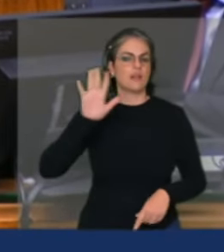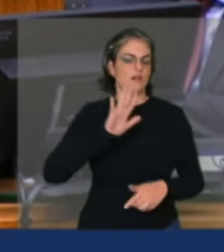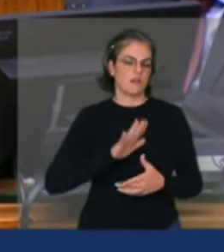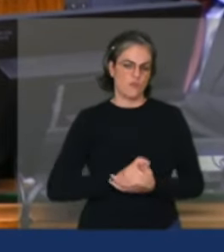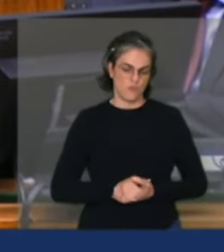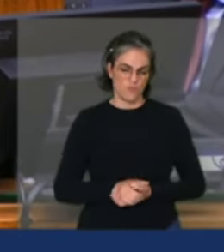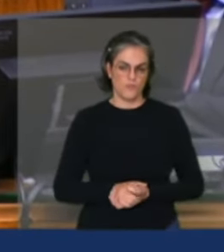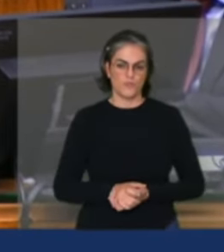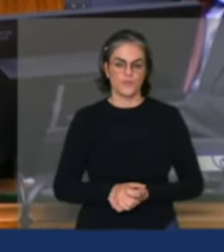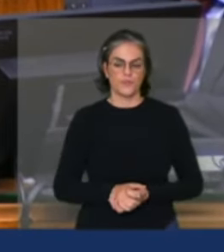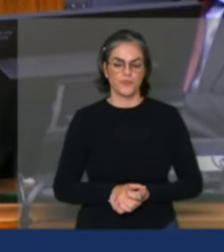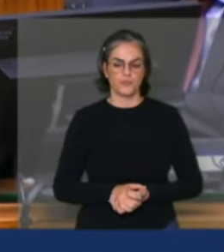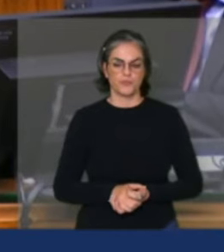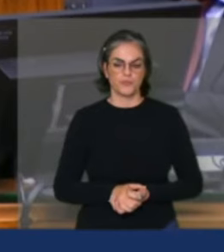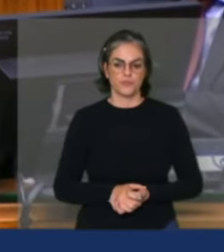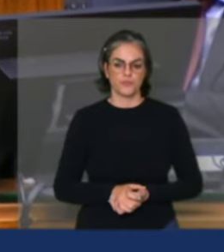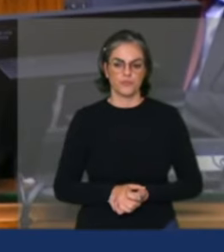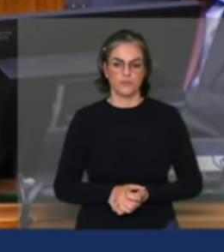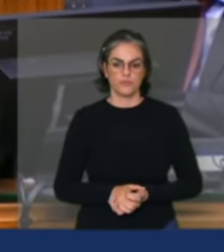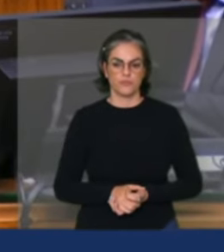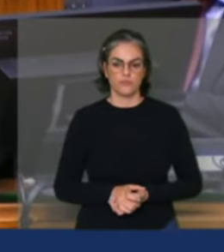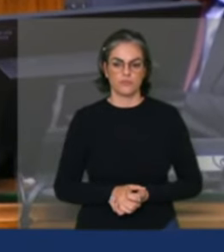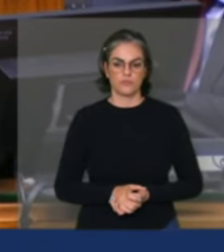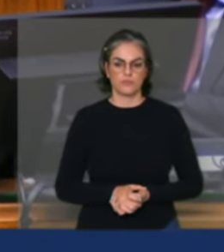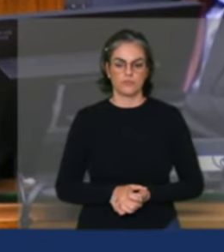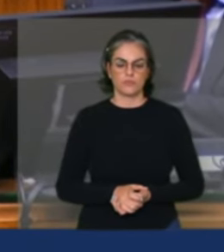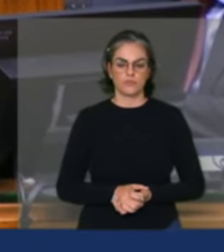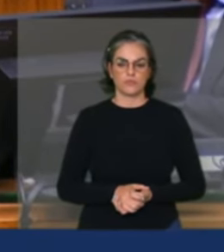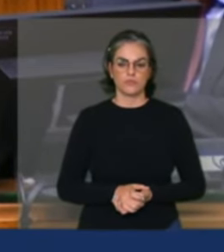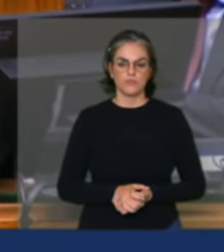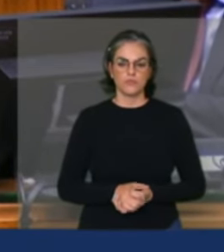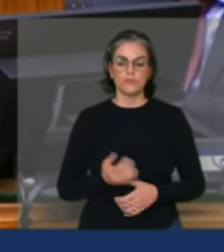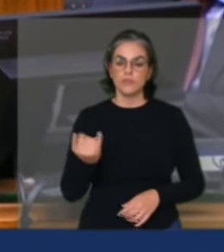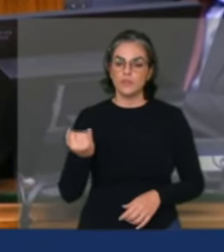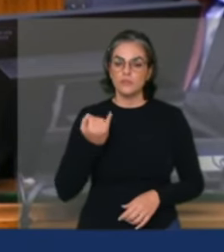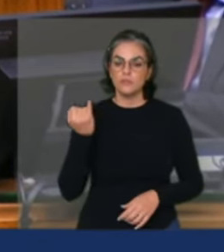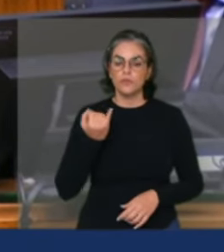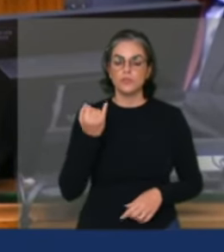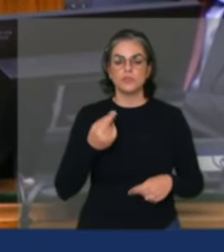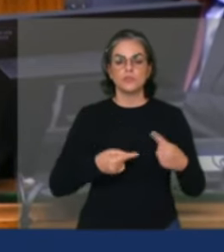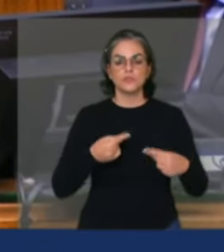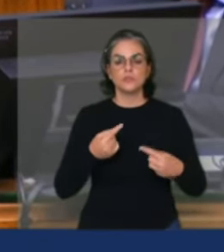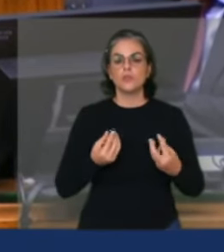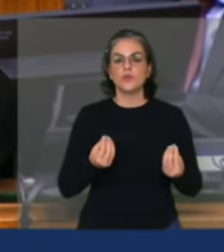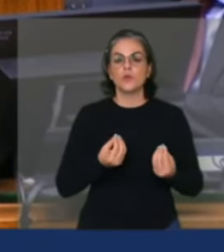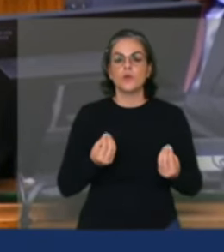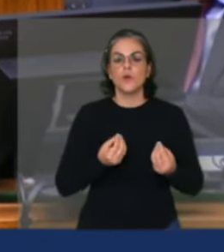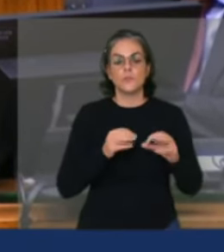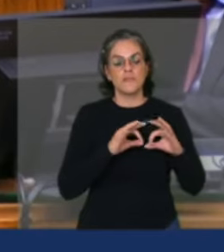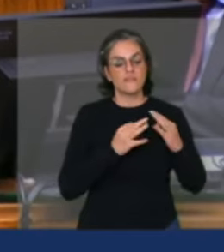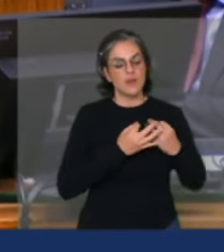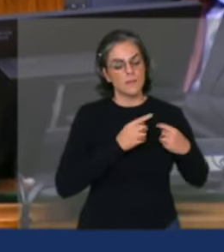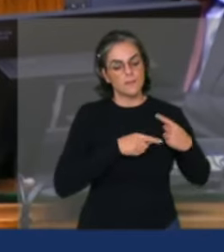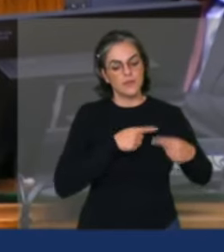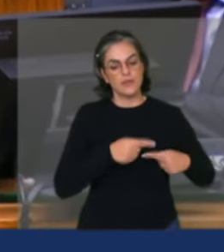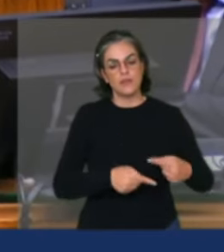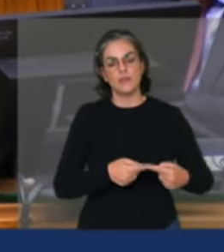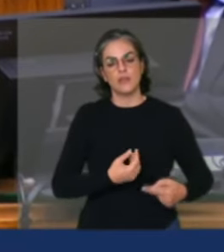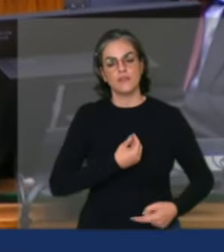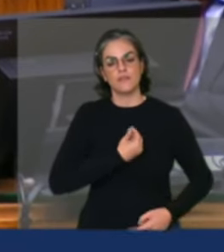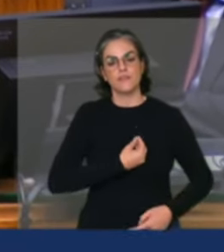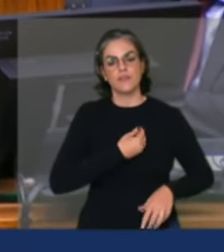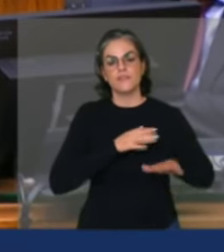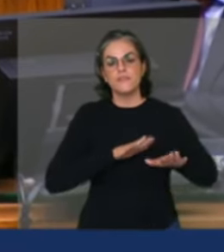e discutimos muito a questão da sucessão rural se nós não tiver política pública o jovem não fica no campo